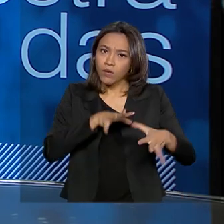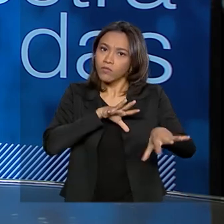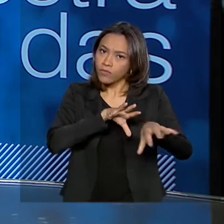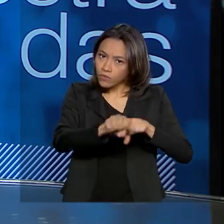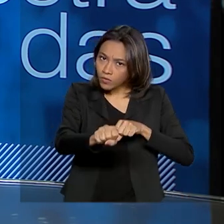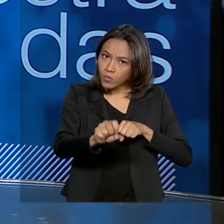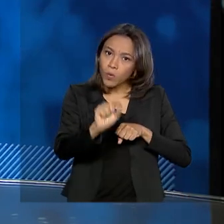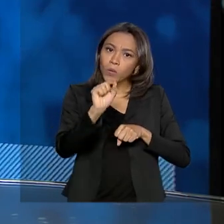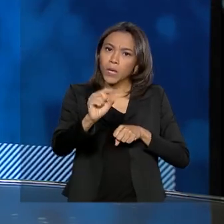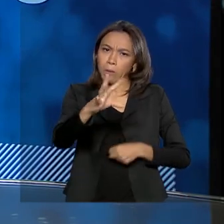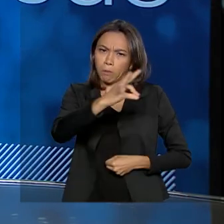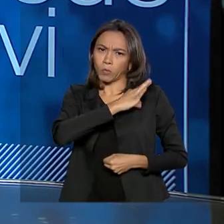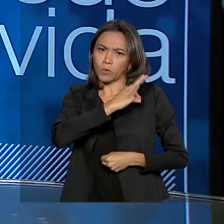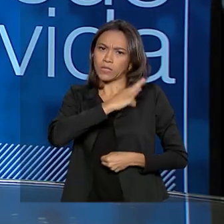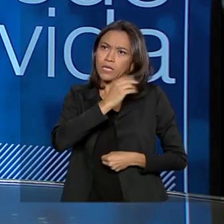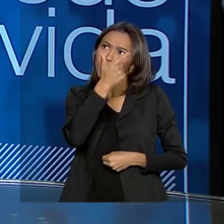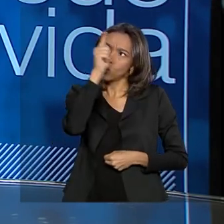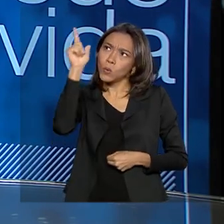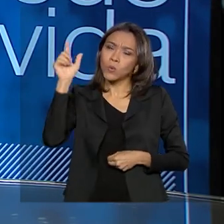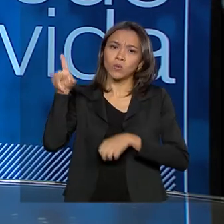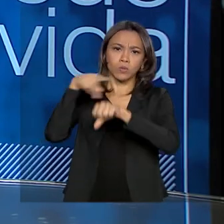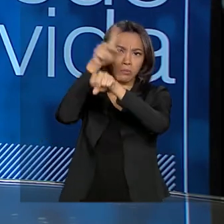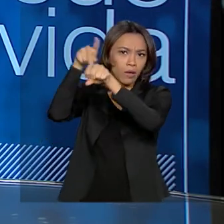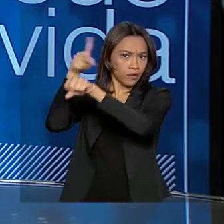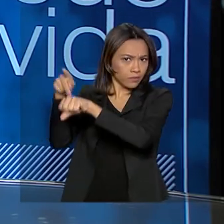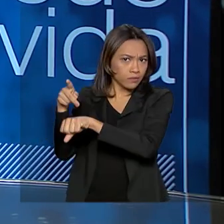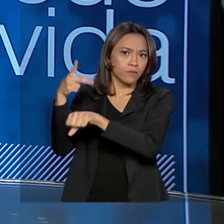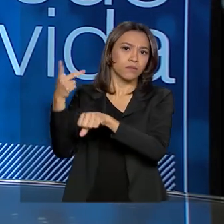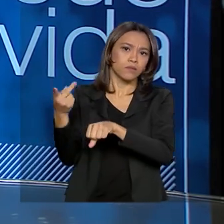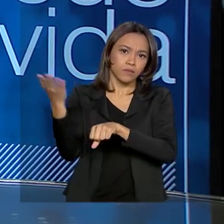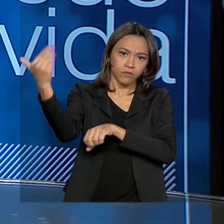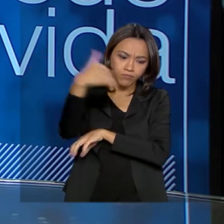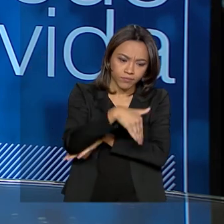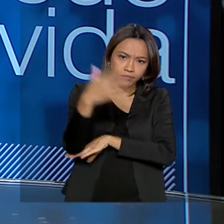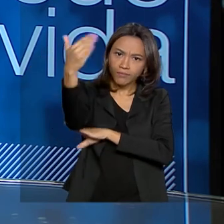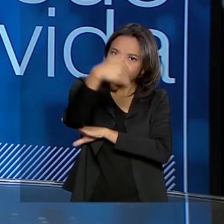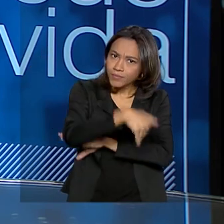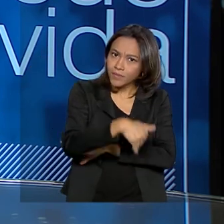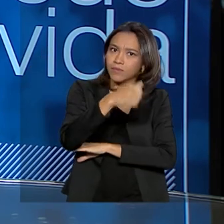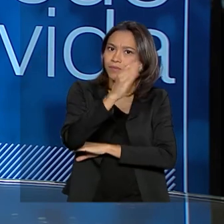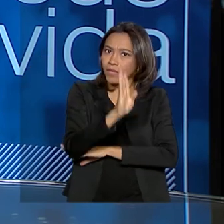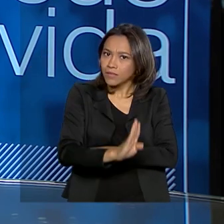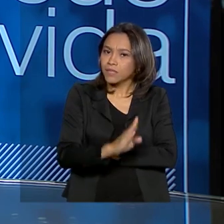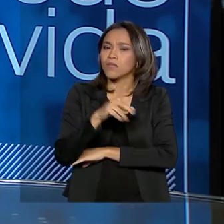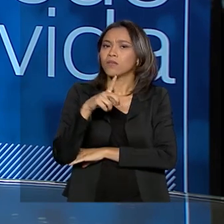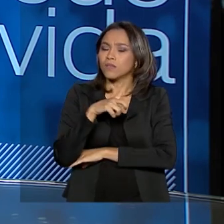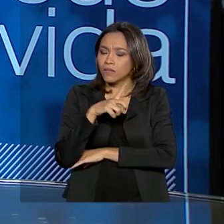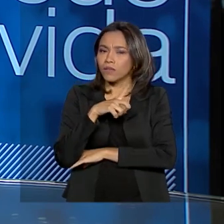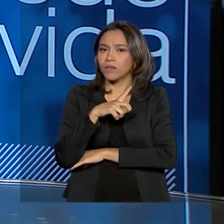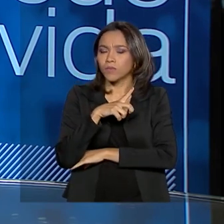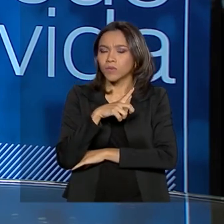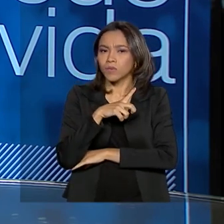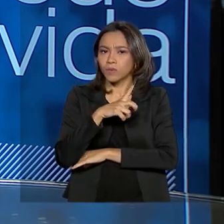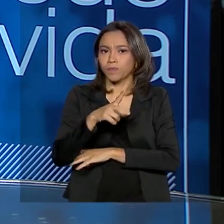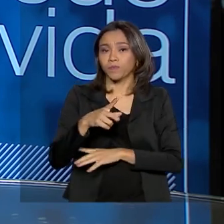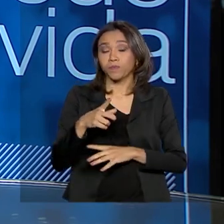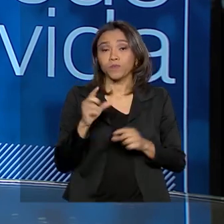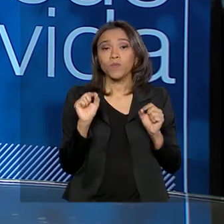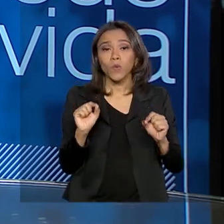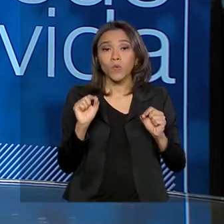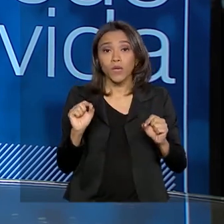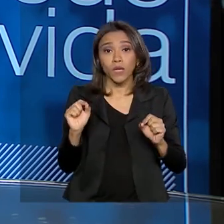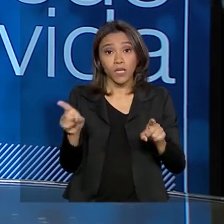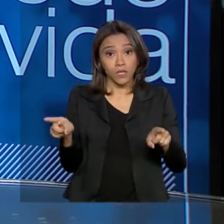policiais de outros países. Há um intercâmbio muito grande de informação nesta linha de trabalho e também no trabalho